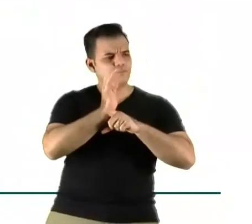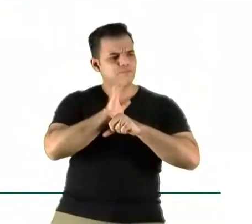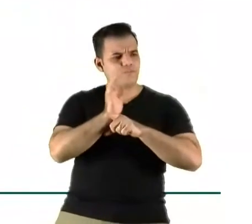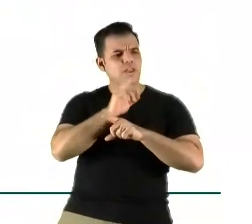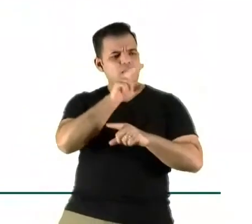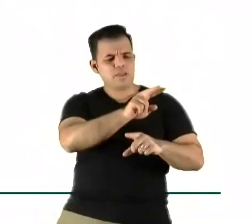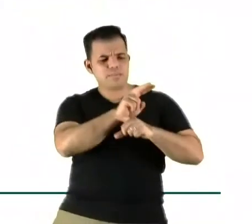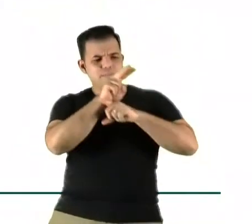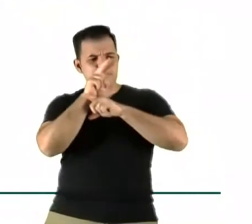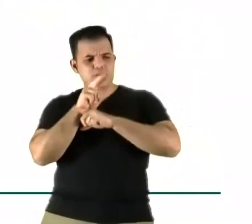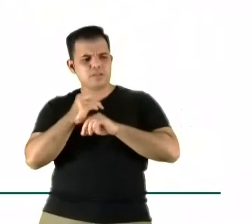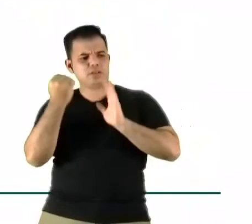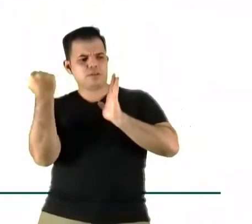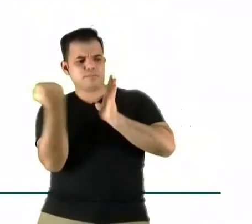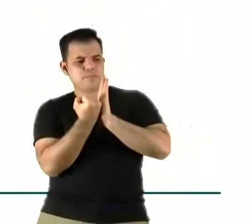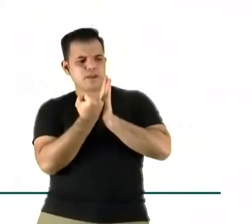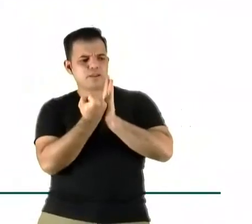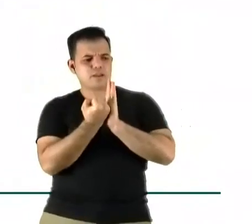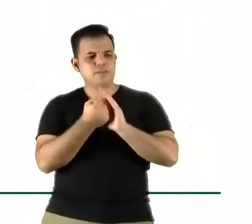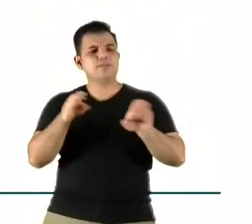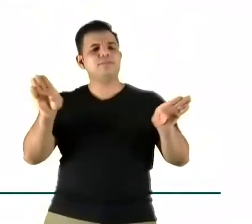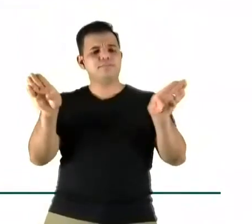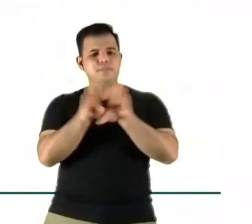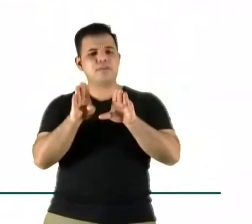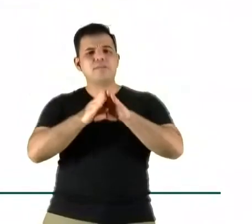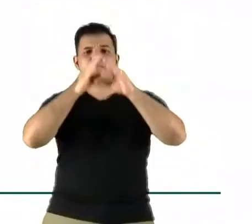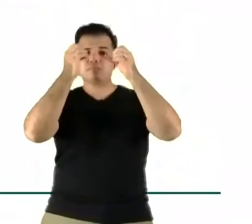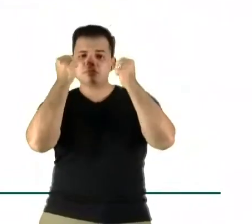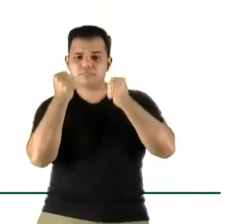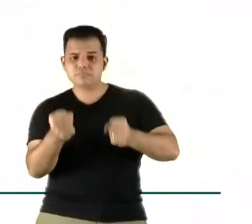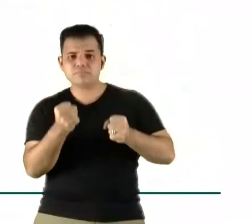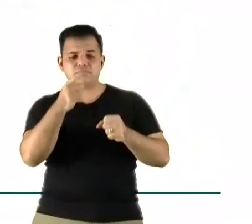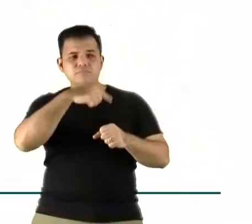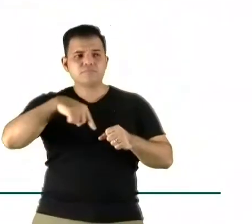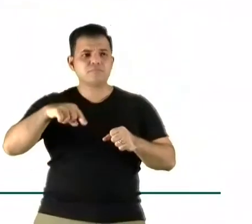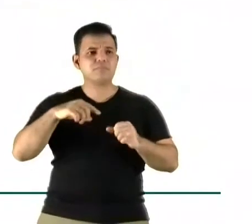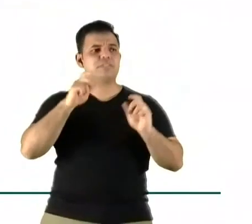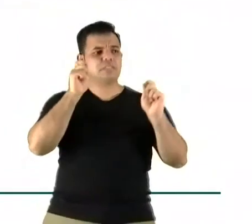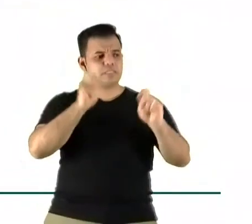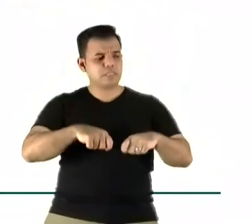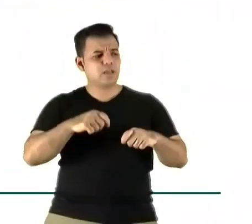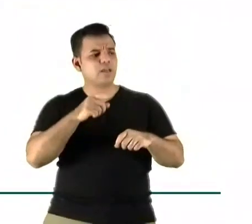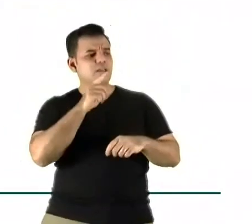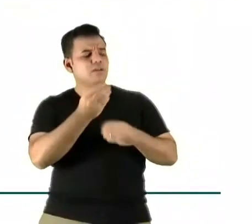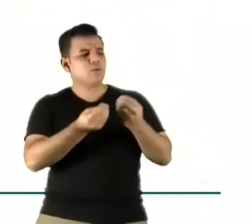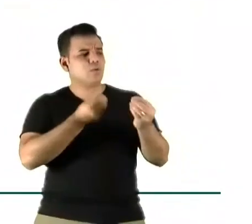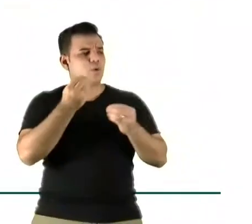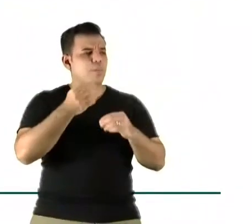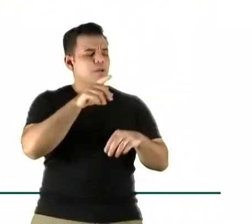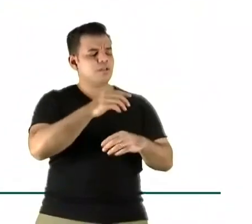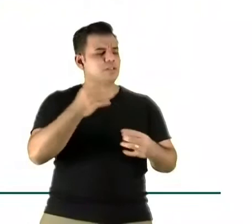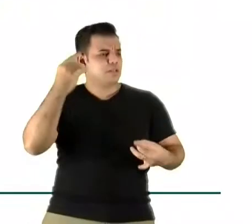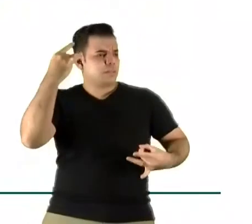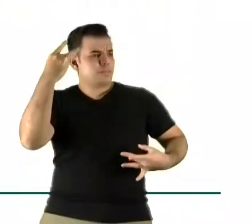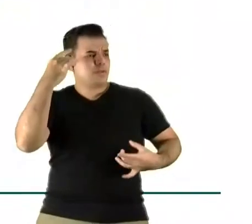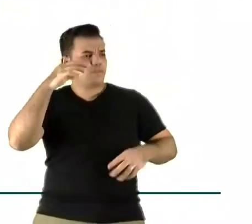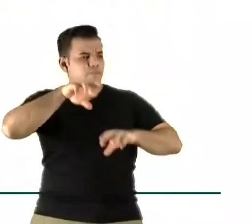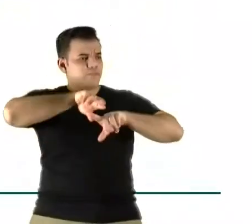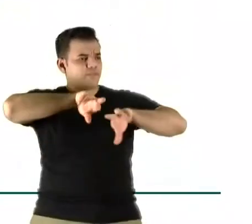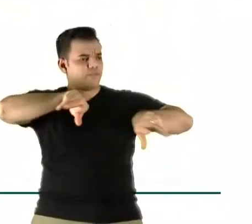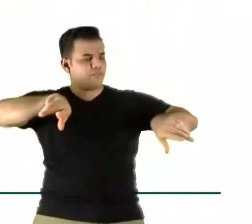credibilidade do conteúdo, como que a gente pode se apropriar, enfim, dos talentos que participam